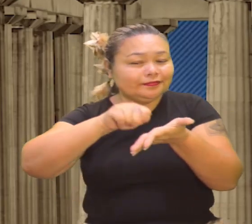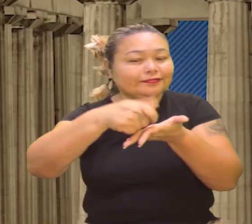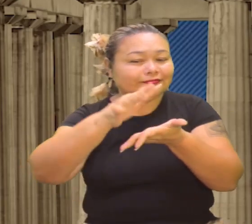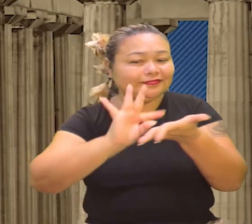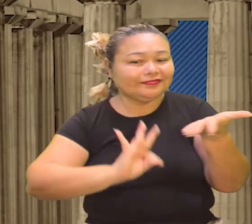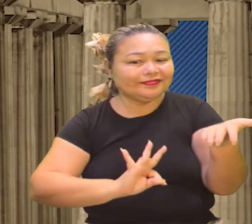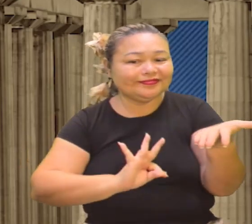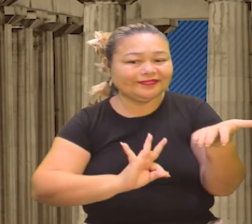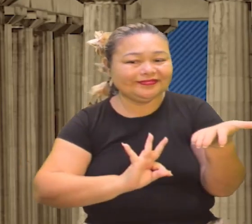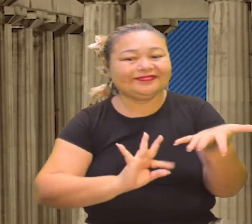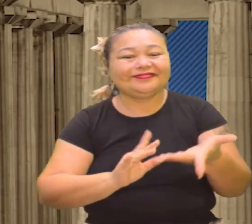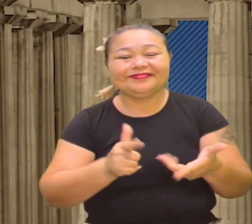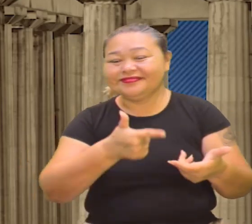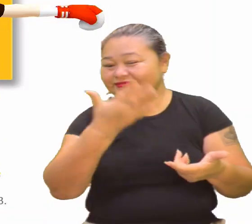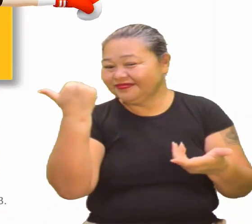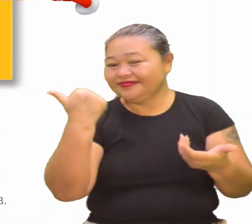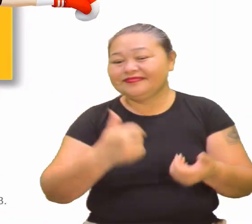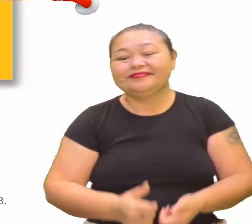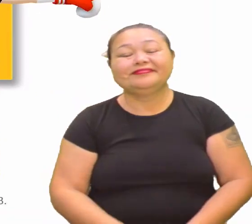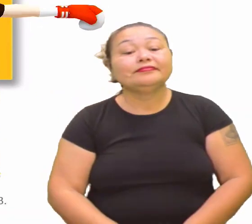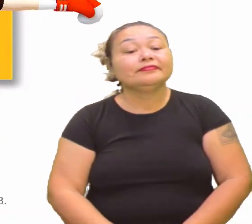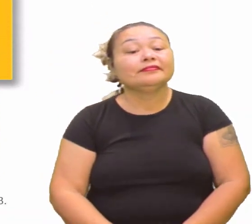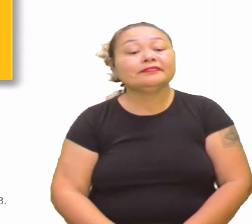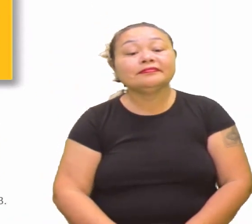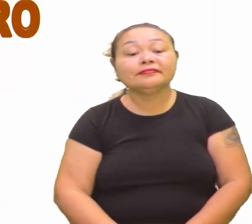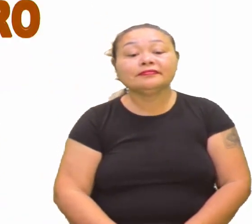sua escrita, o seu texto. Ok? Vamos lá, voltando.